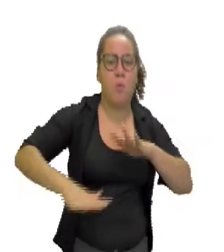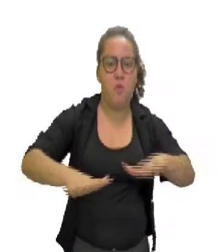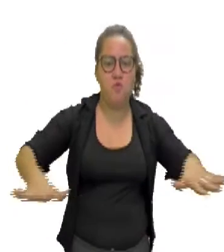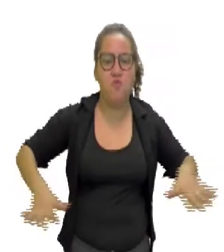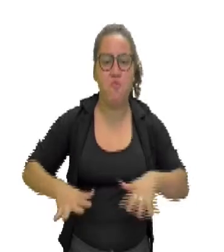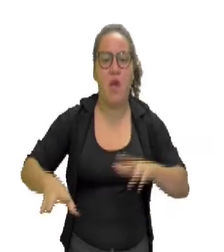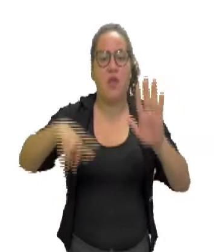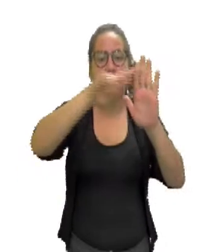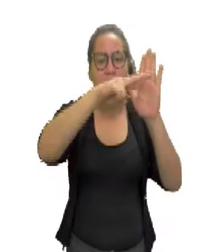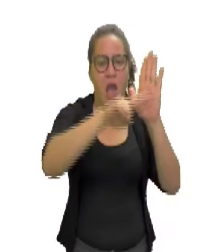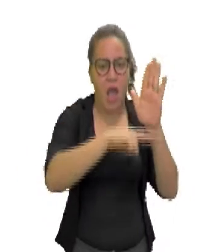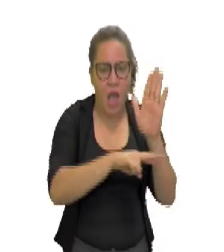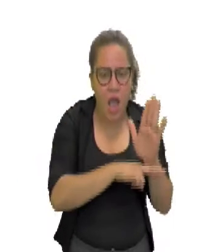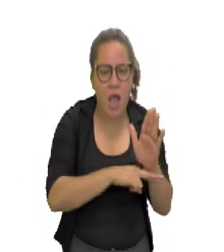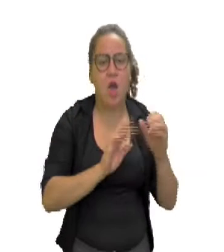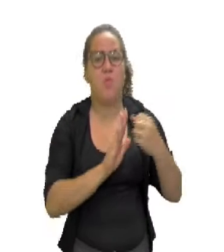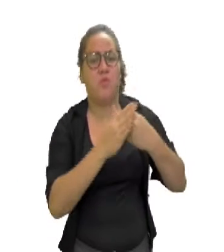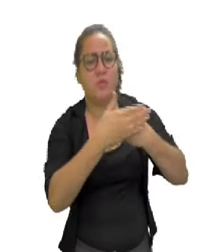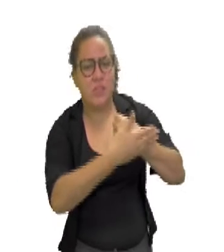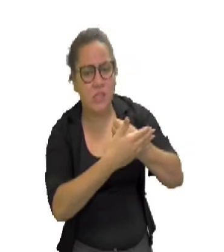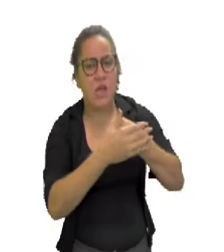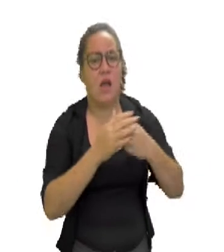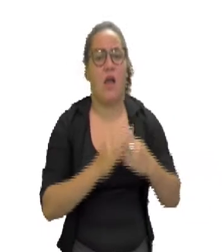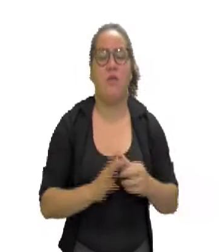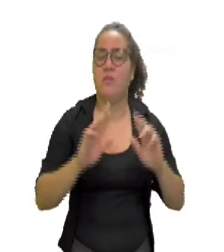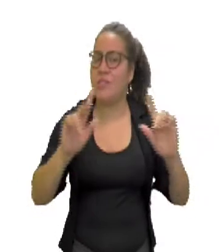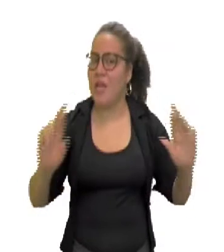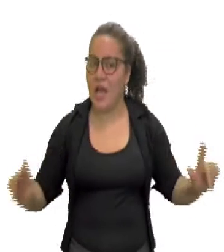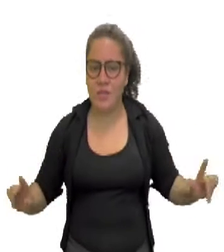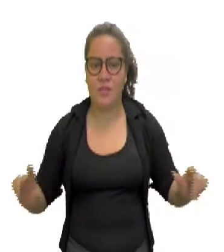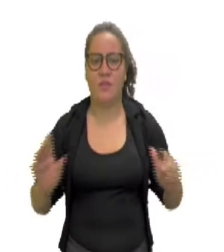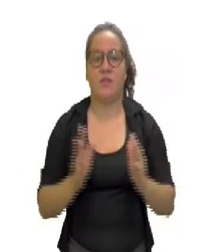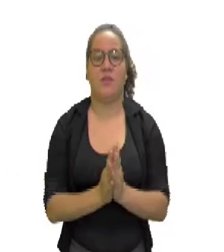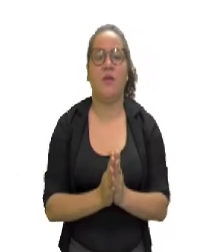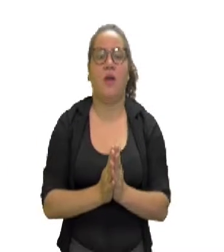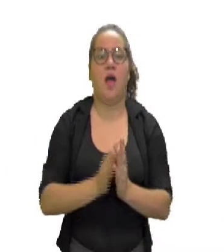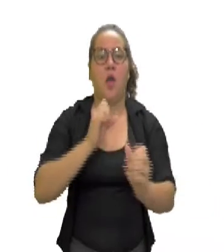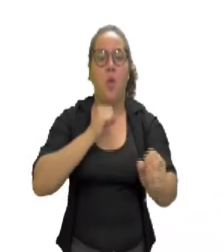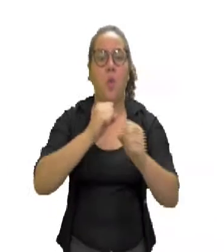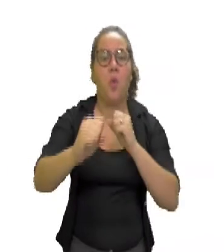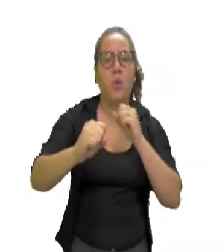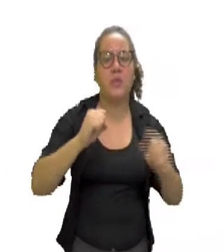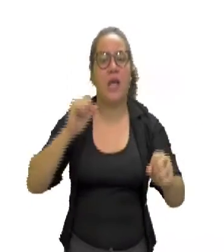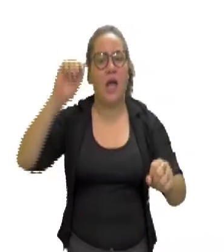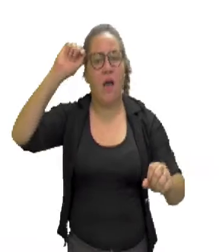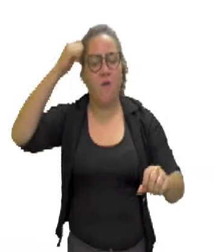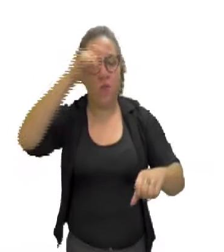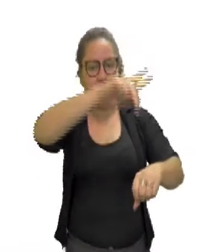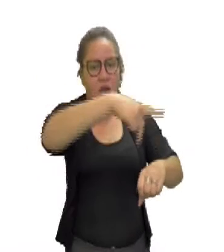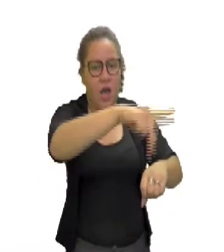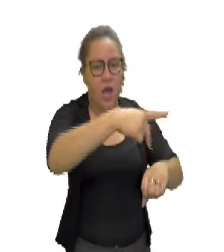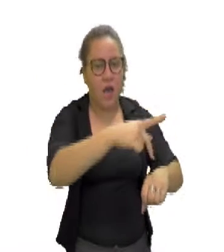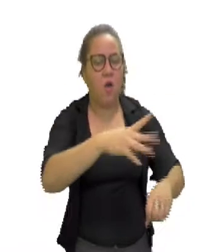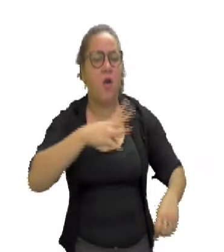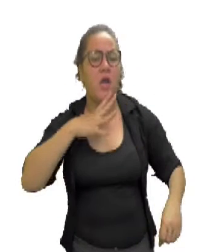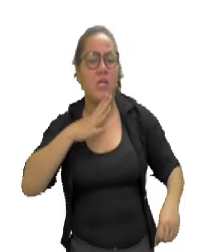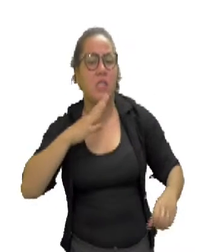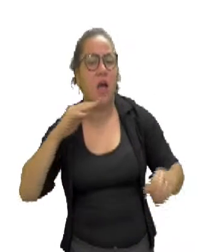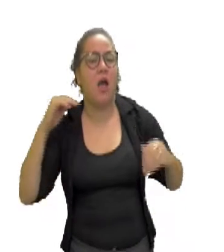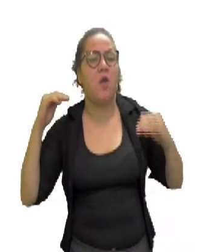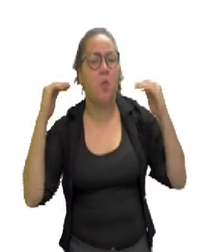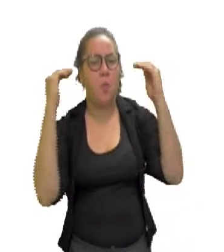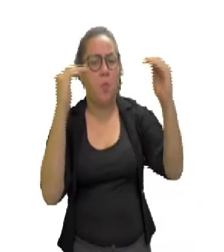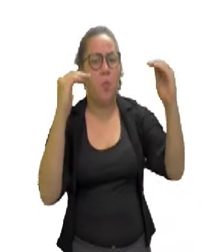regras, equipamentos de proteção e etc. Das lutas da matriz africana. Reconhecendo os princípios de